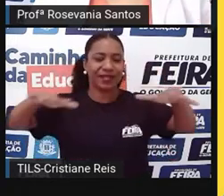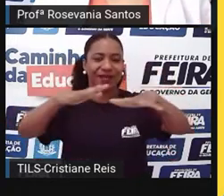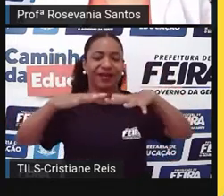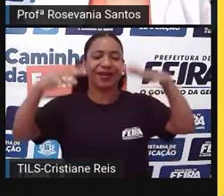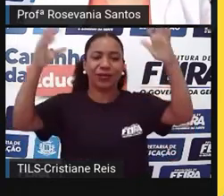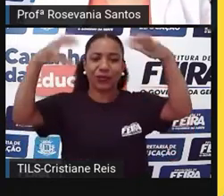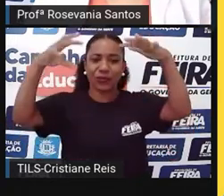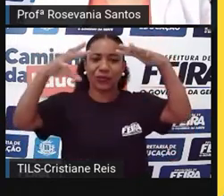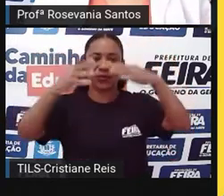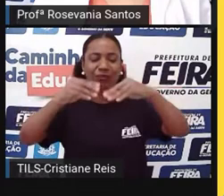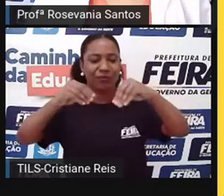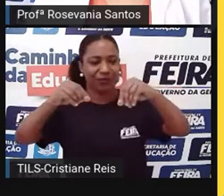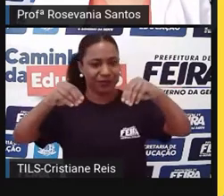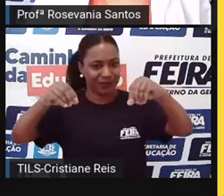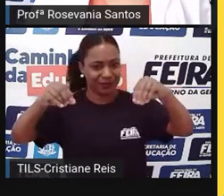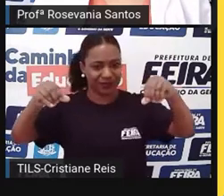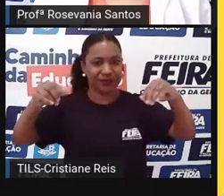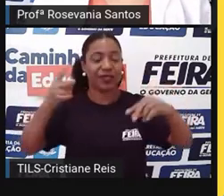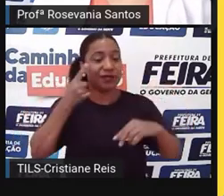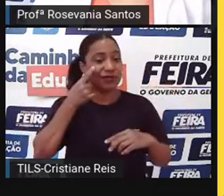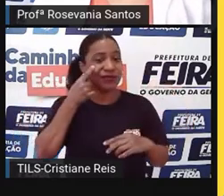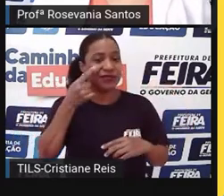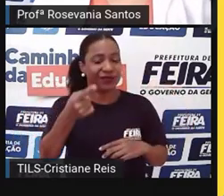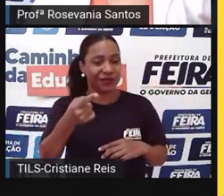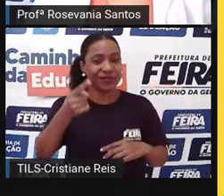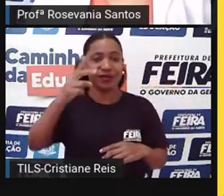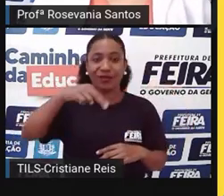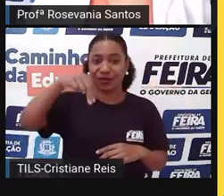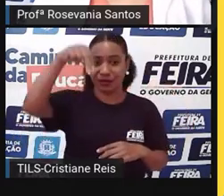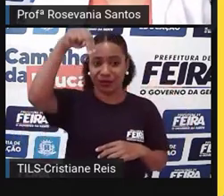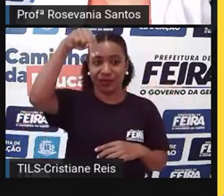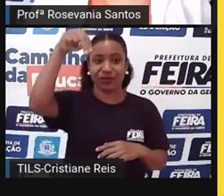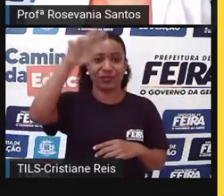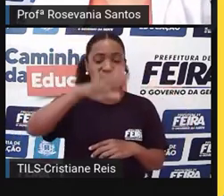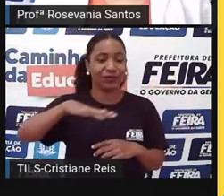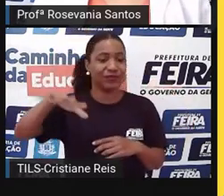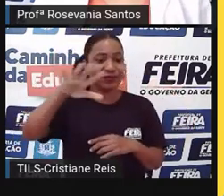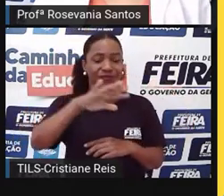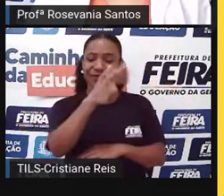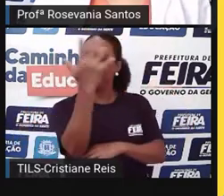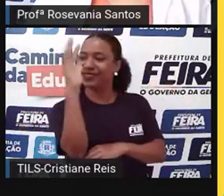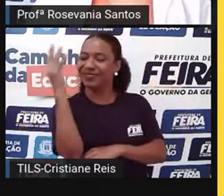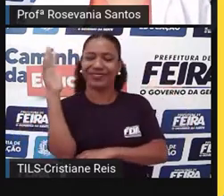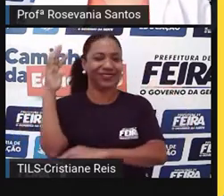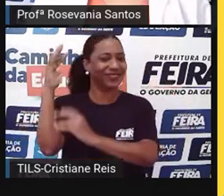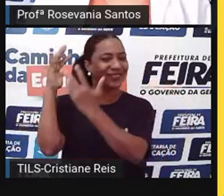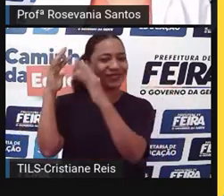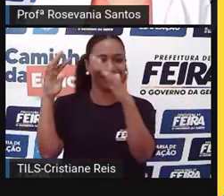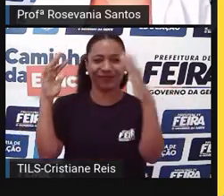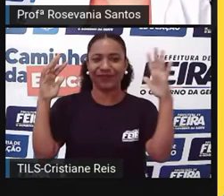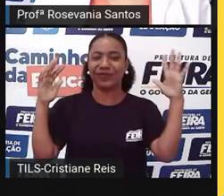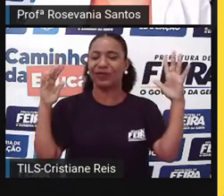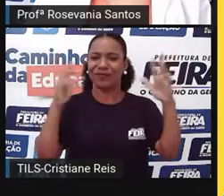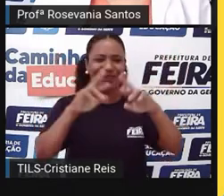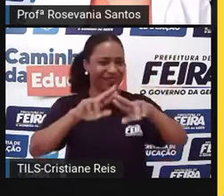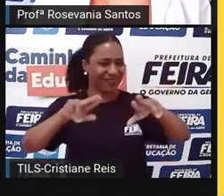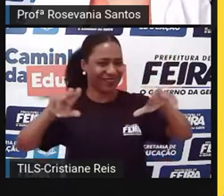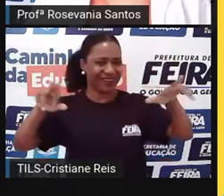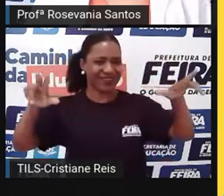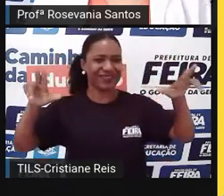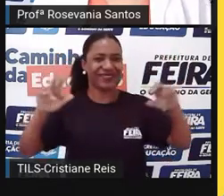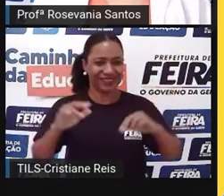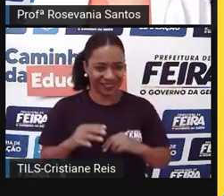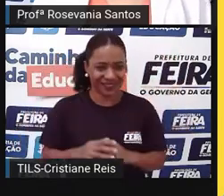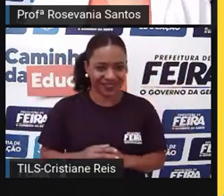equatorial. Então, eu tenho aqui esse meio norte, ali, aquelas matas, né, das palmeiras, né, do babassu, né, essas coisas